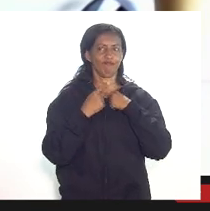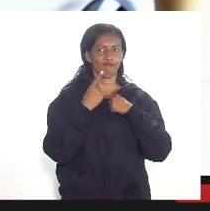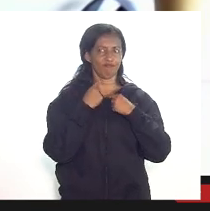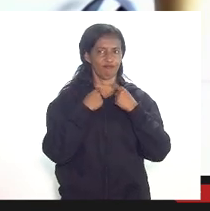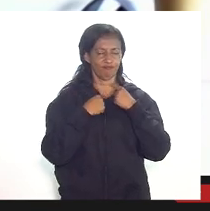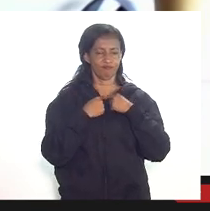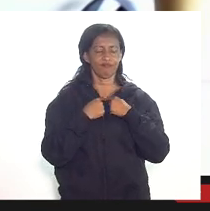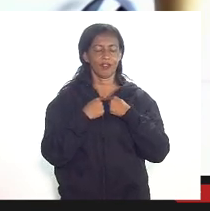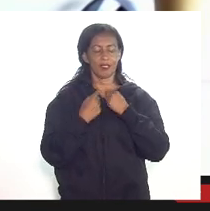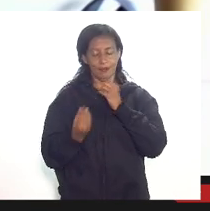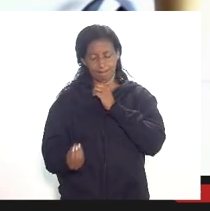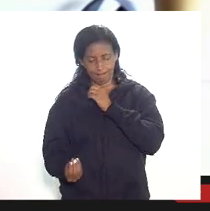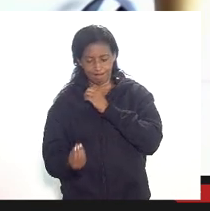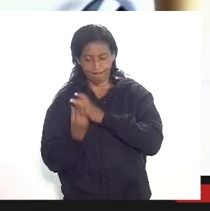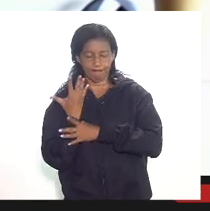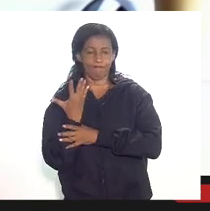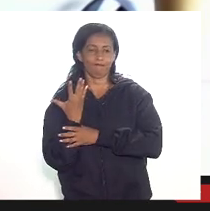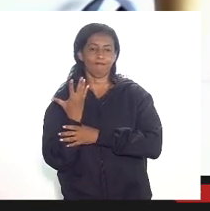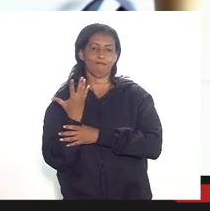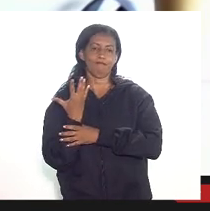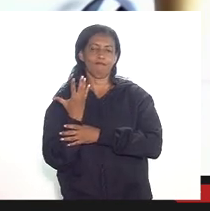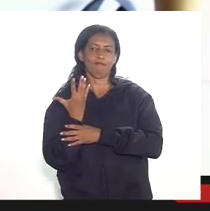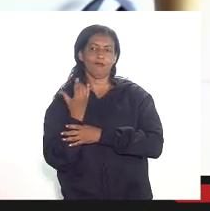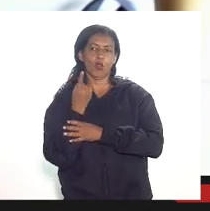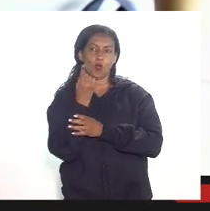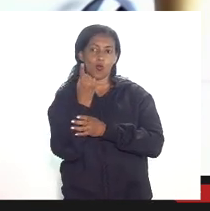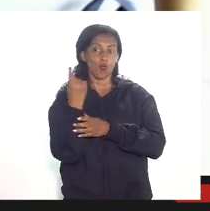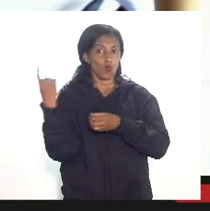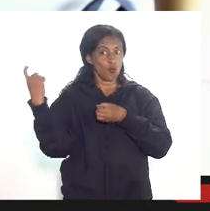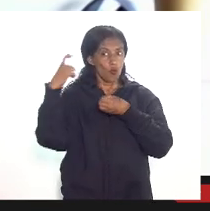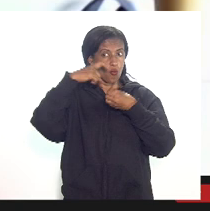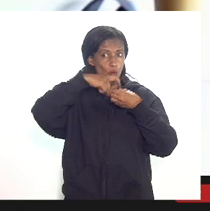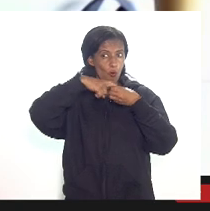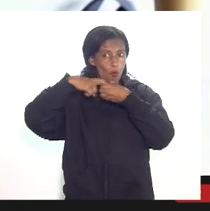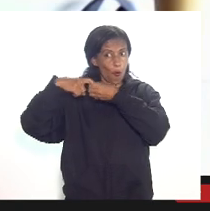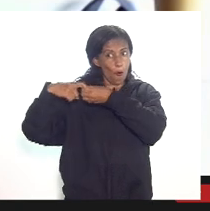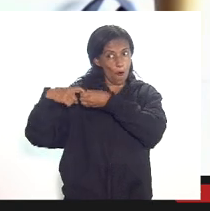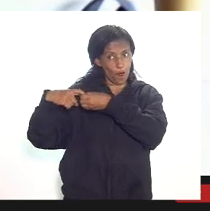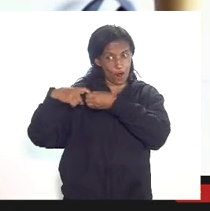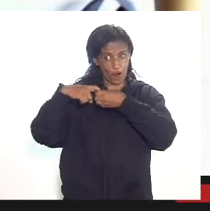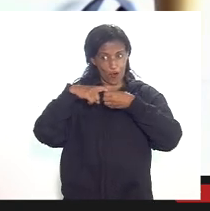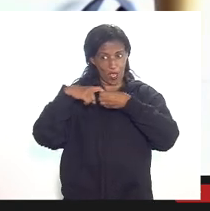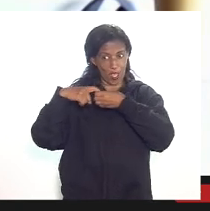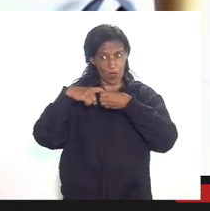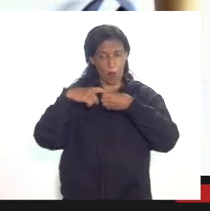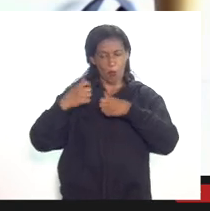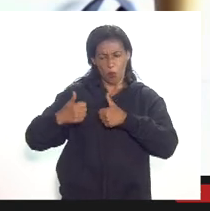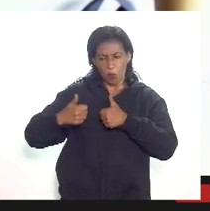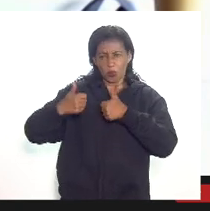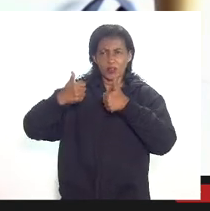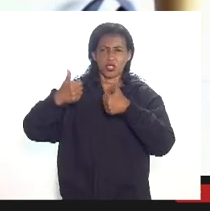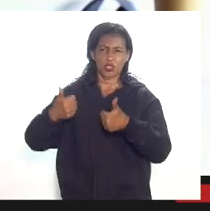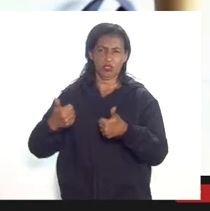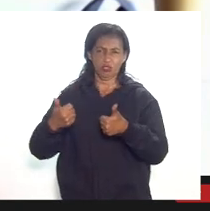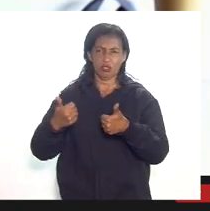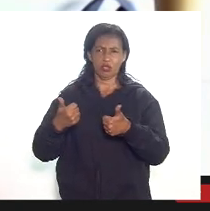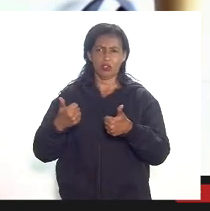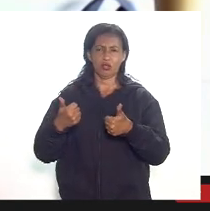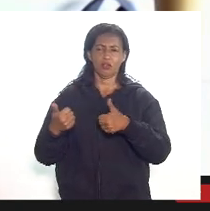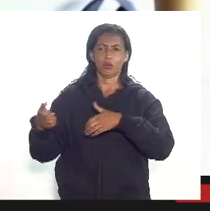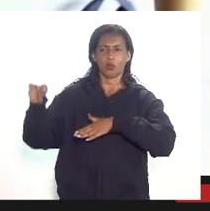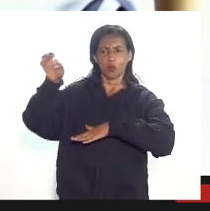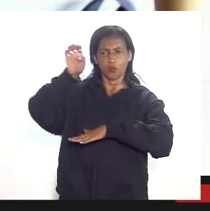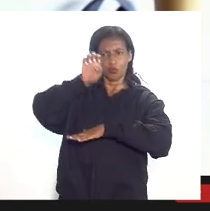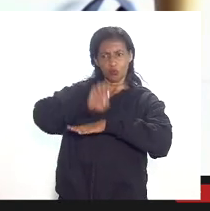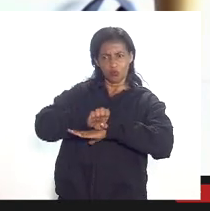daqui nasça um convênio que seja harmônico e positivo para o estado